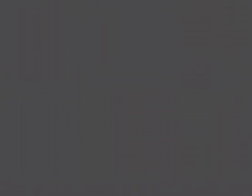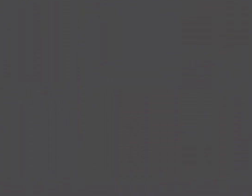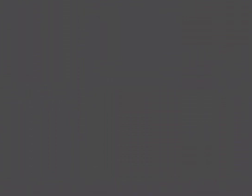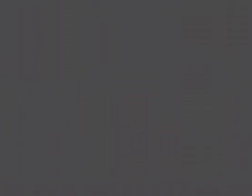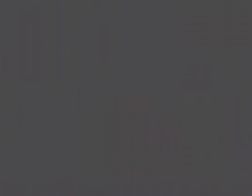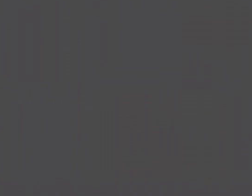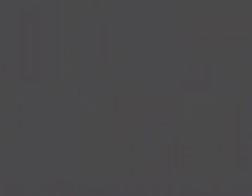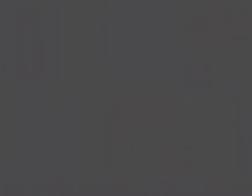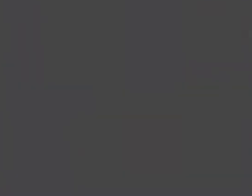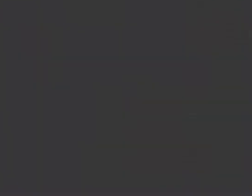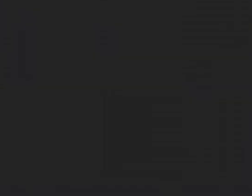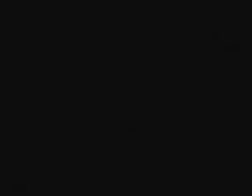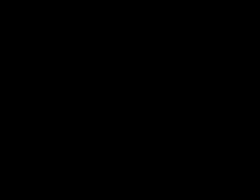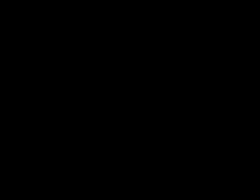abraço, até a próxima.